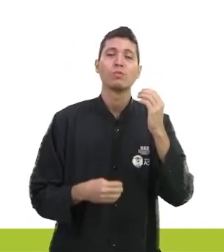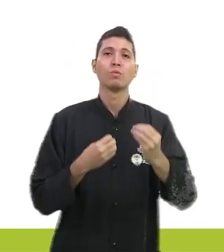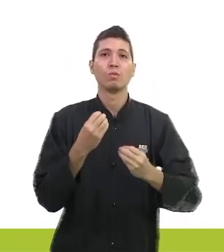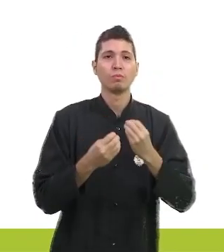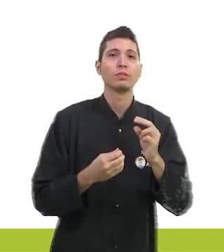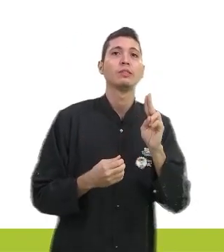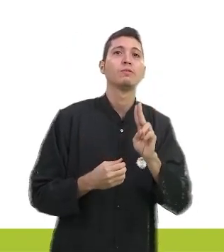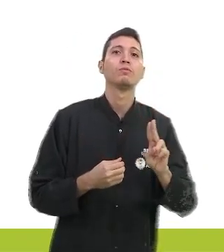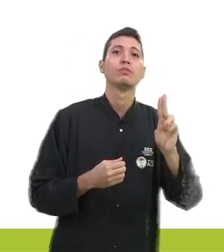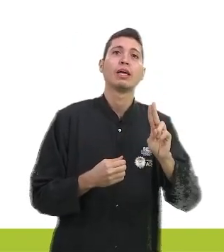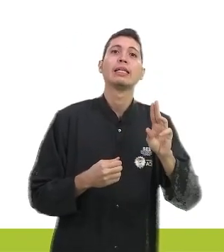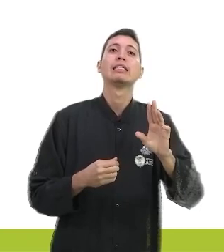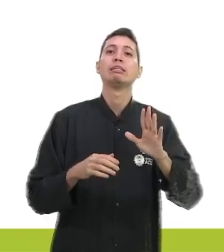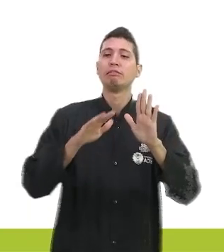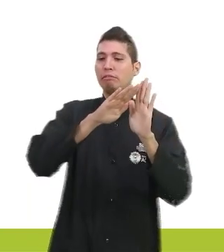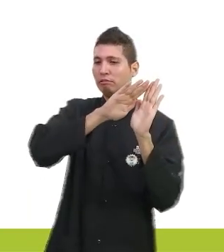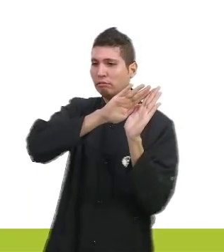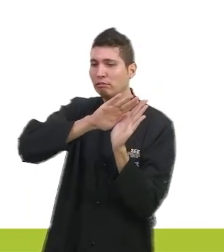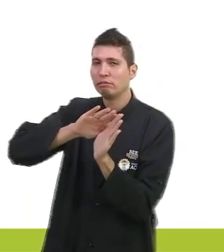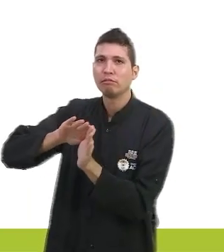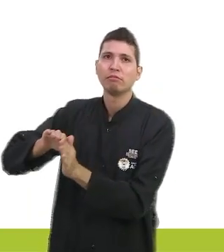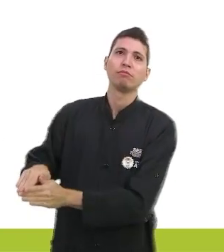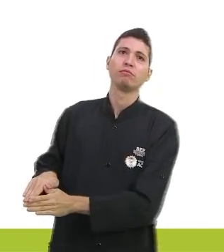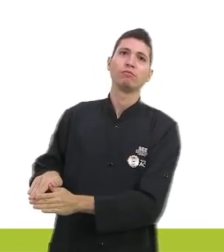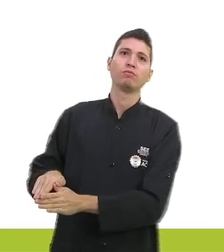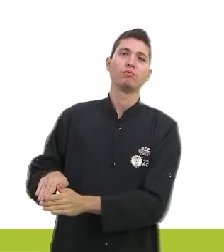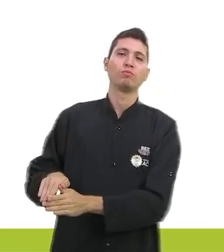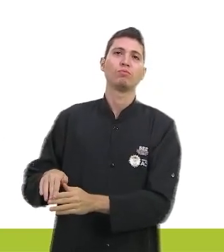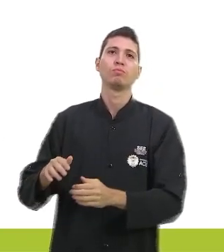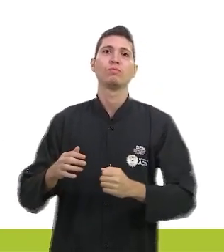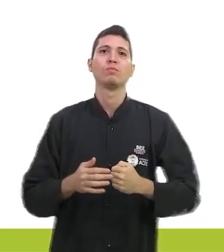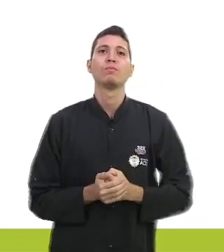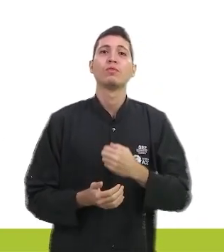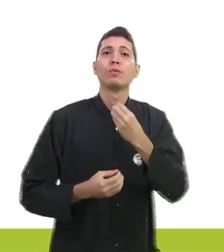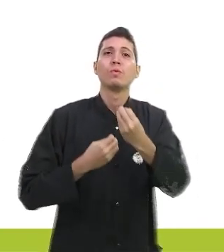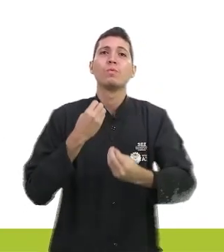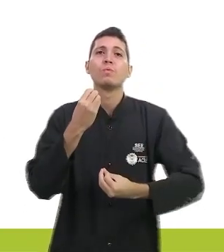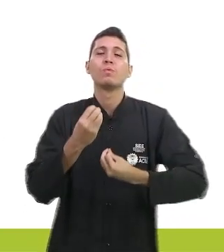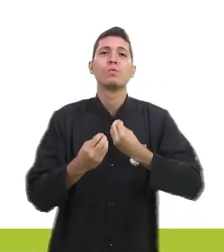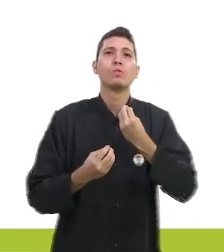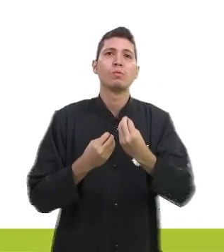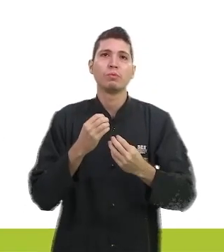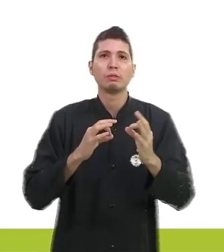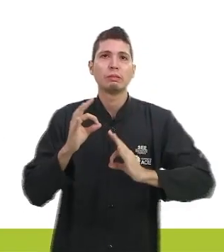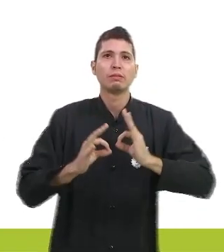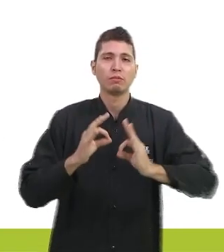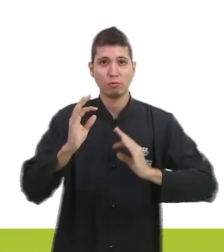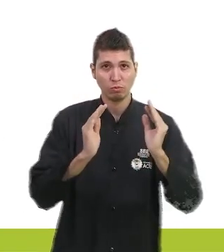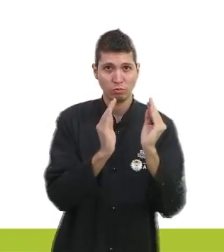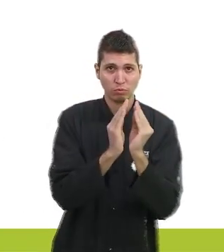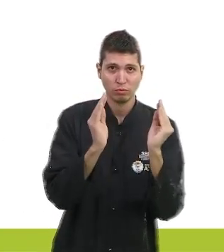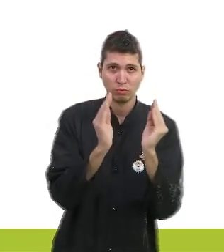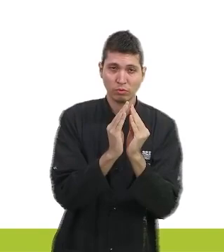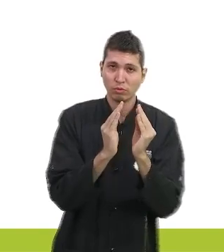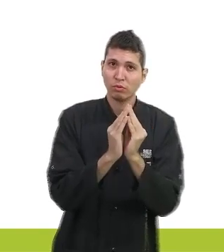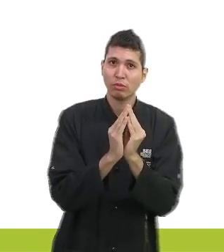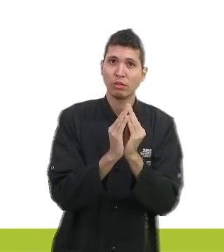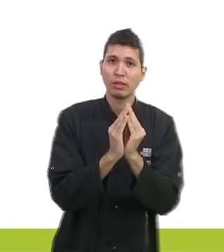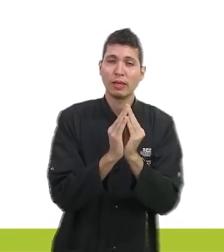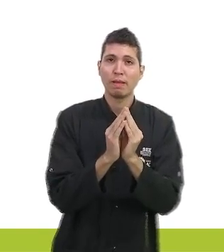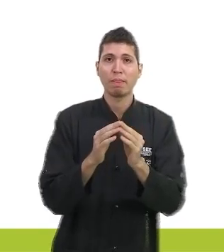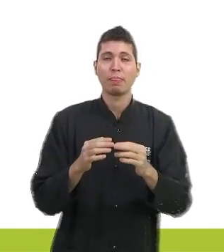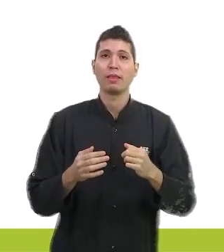deve ser deixada de lado. Como funciona a poupança? A poupança é uma aplicação de renda fixa simples